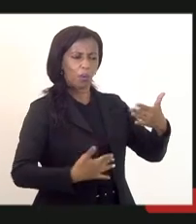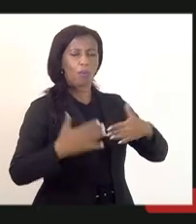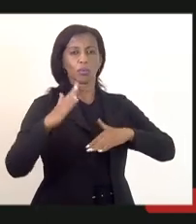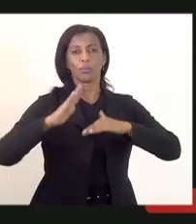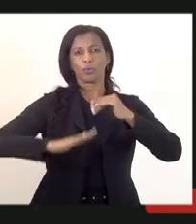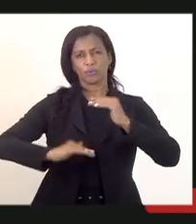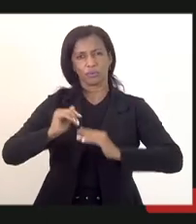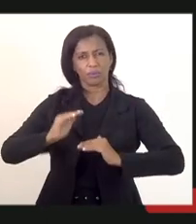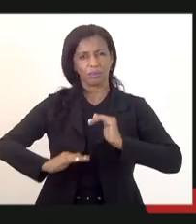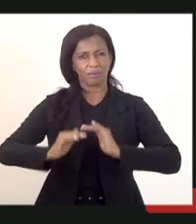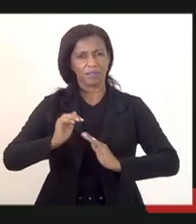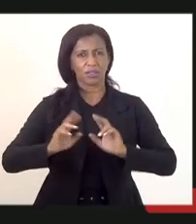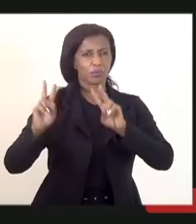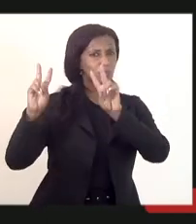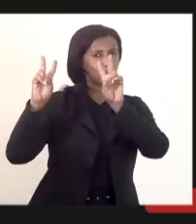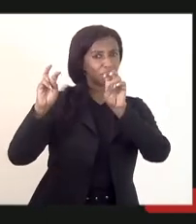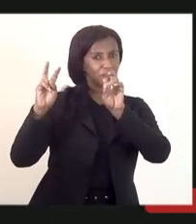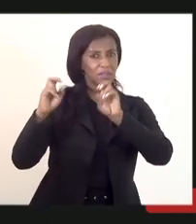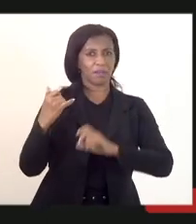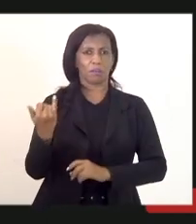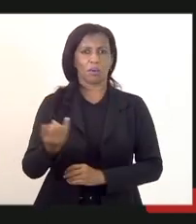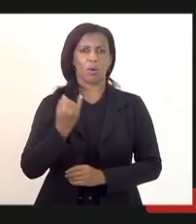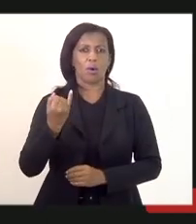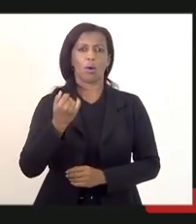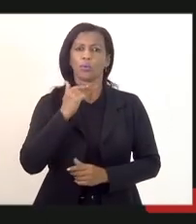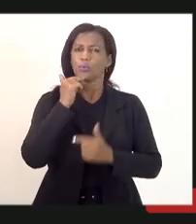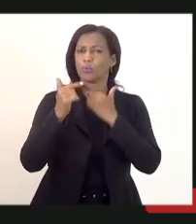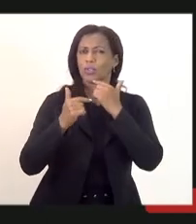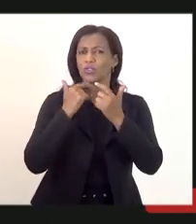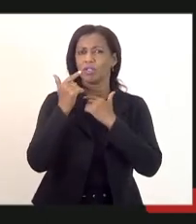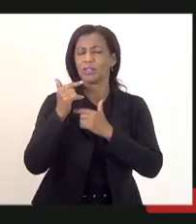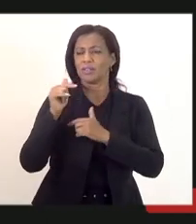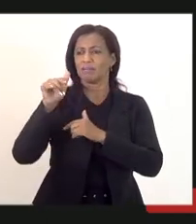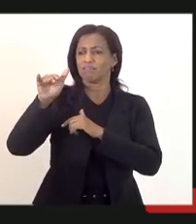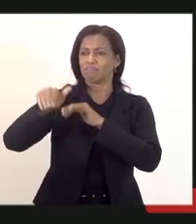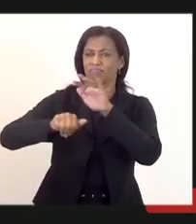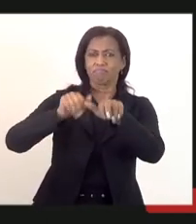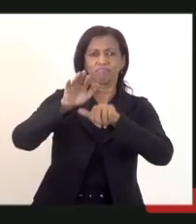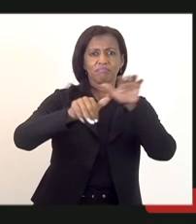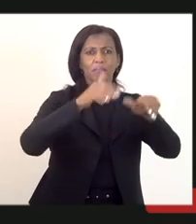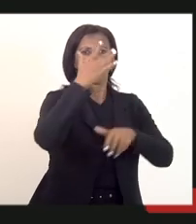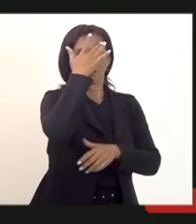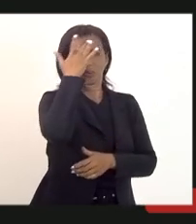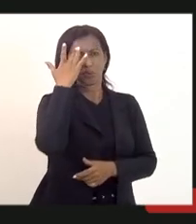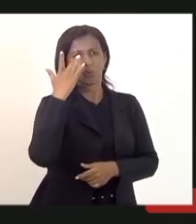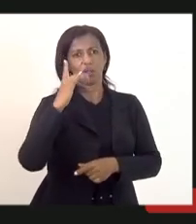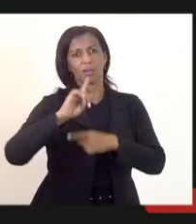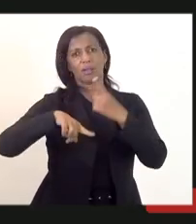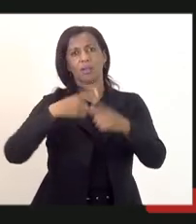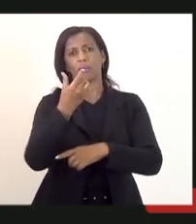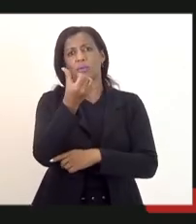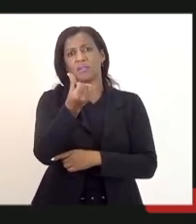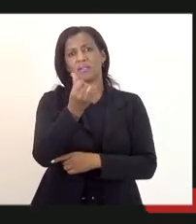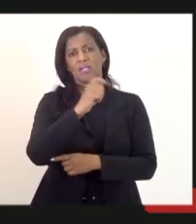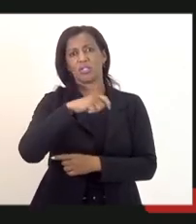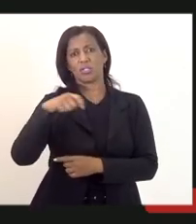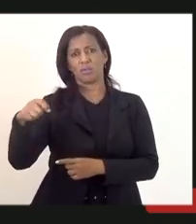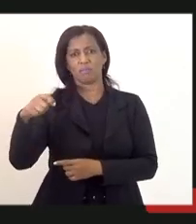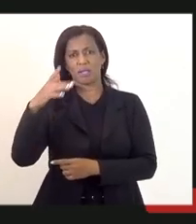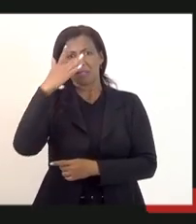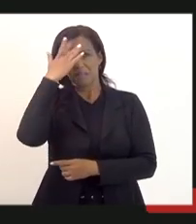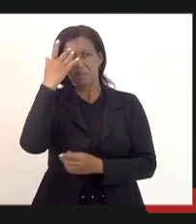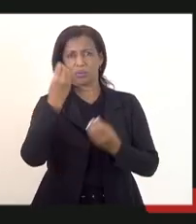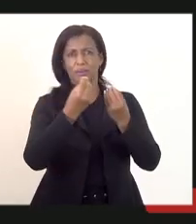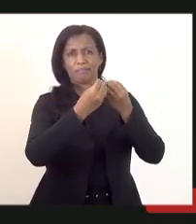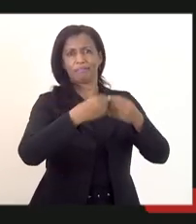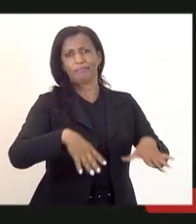requer isso não adianta a gente convocar esses aprovados para depois de seis meses a justiça derrubar essa